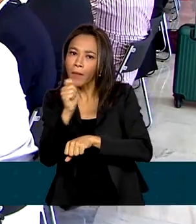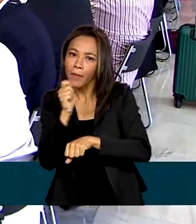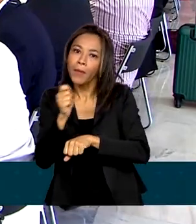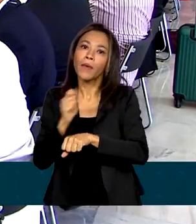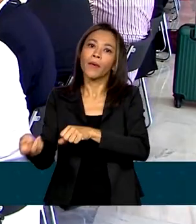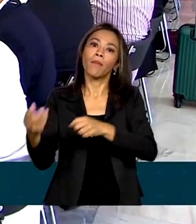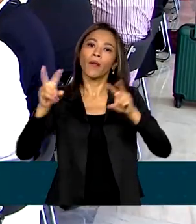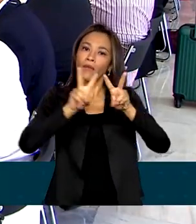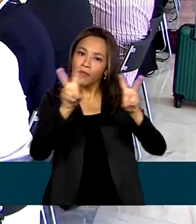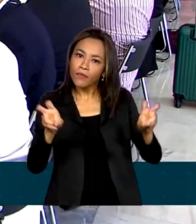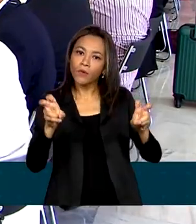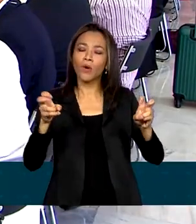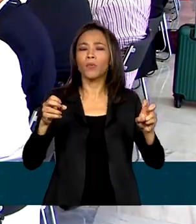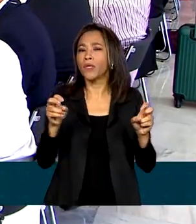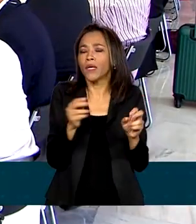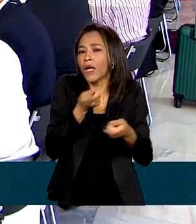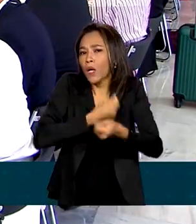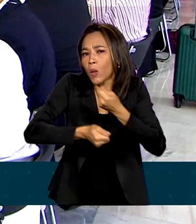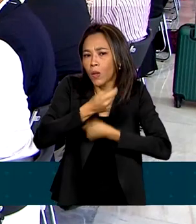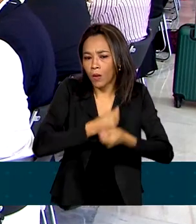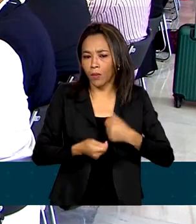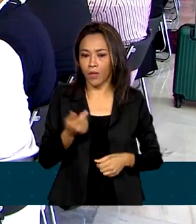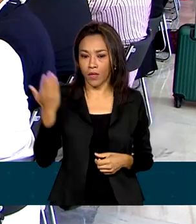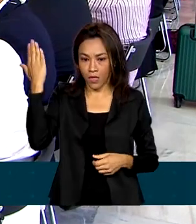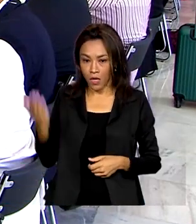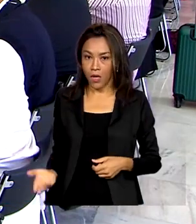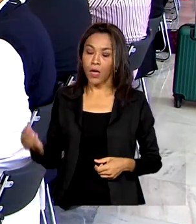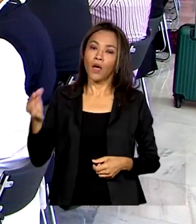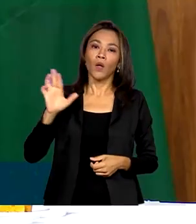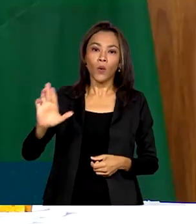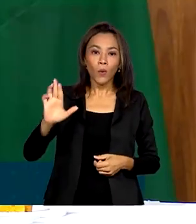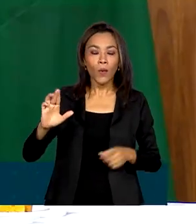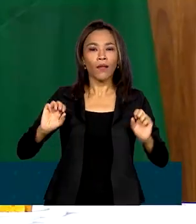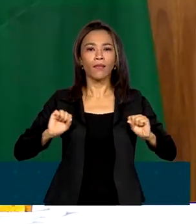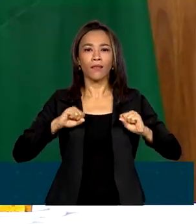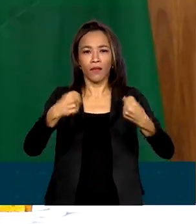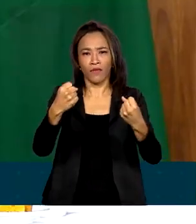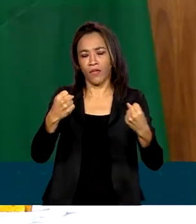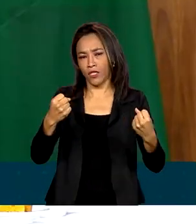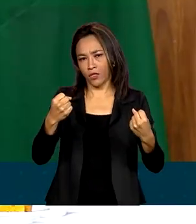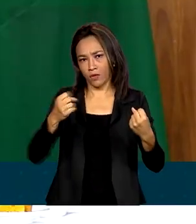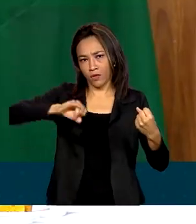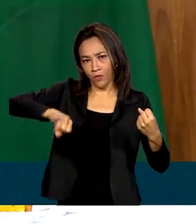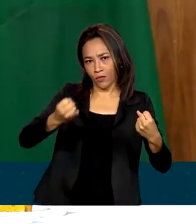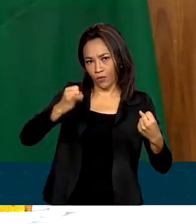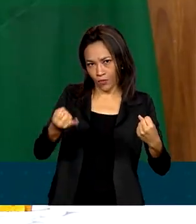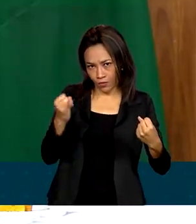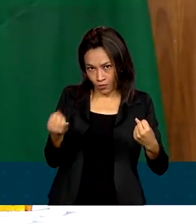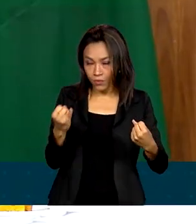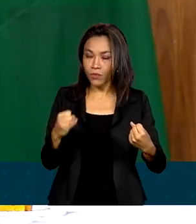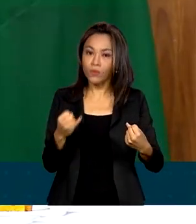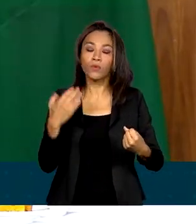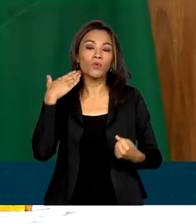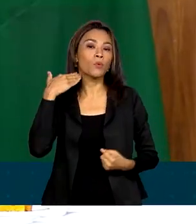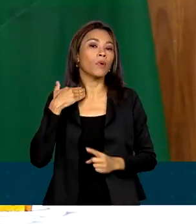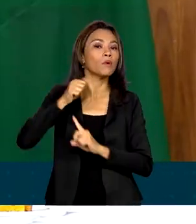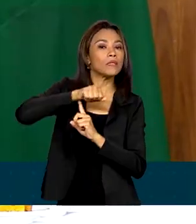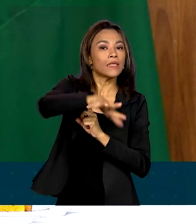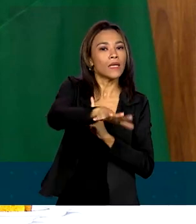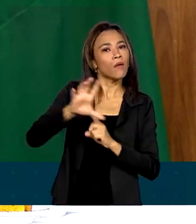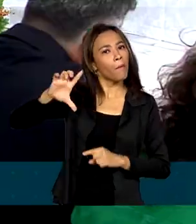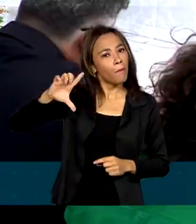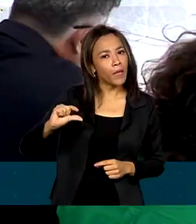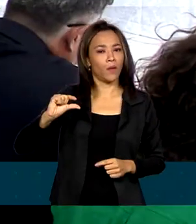economia. Lula defende desde o início de seu terceiro mandato que a taxa de juros do Banco Central seja menor para